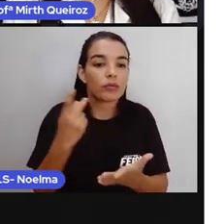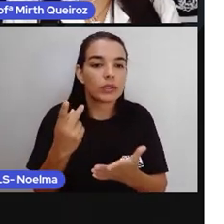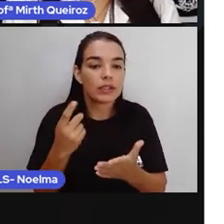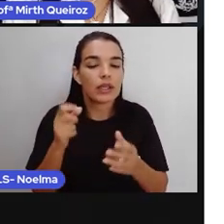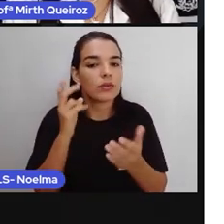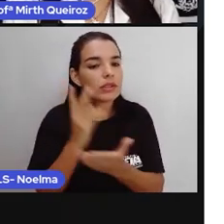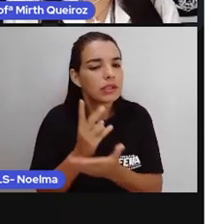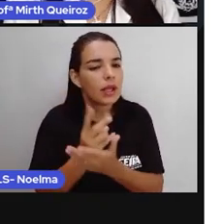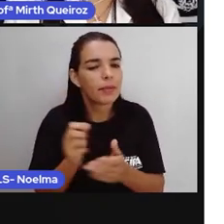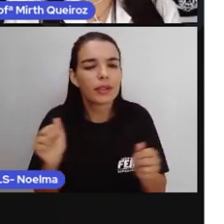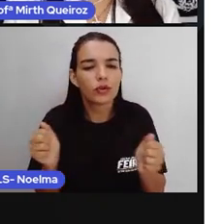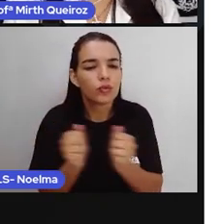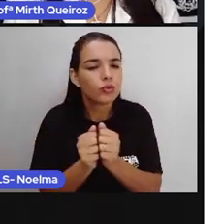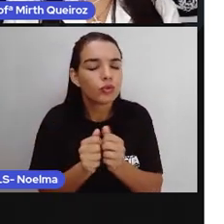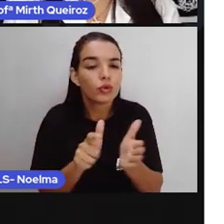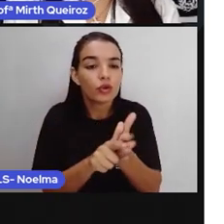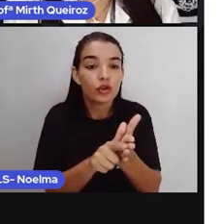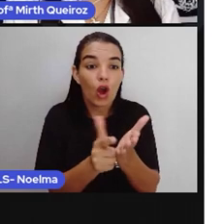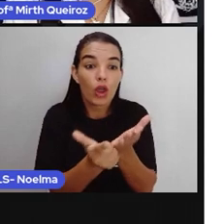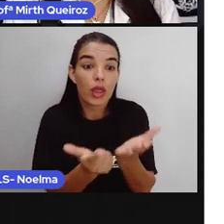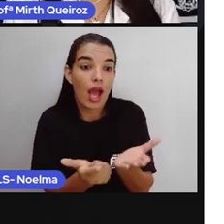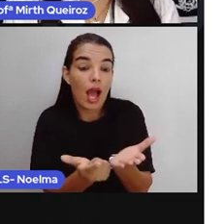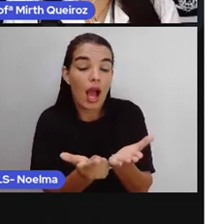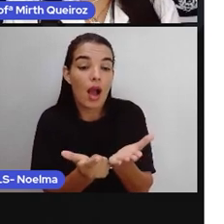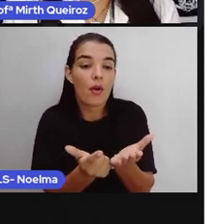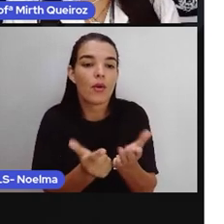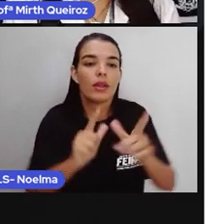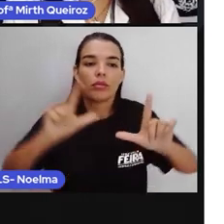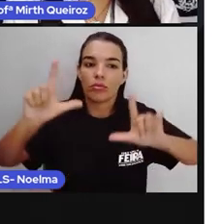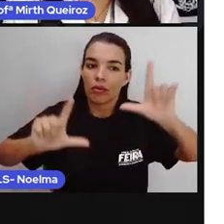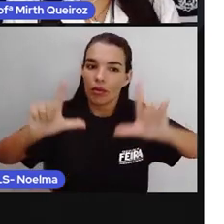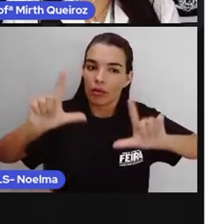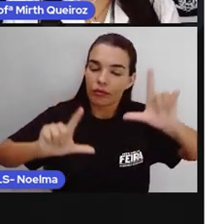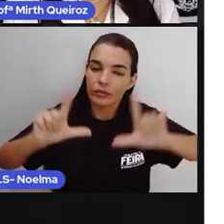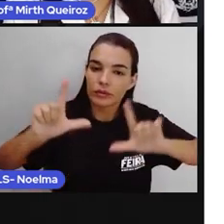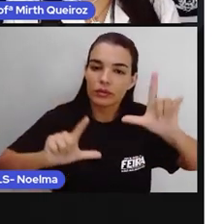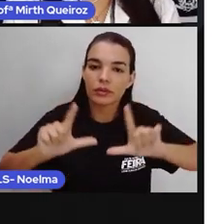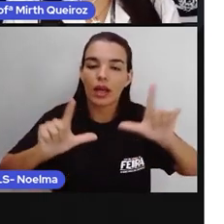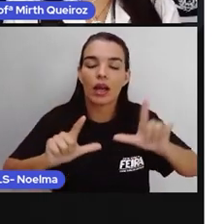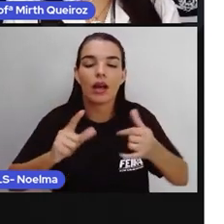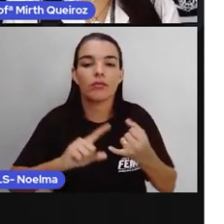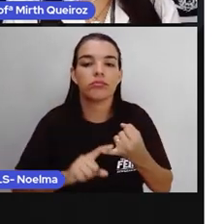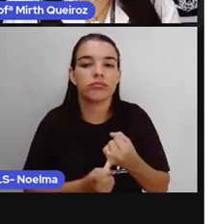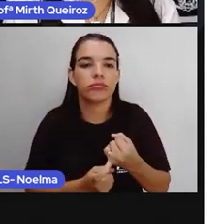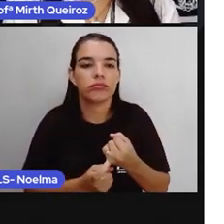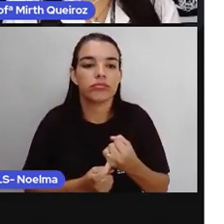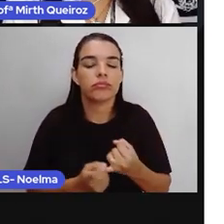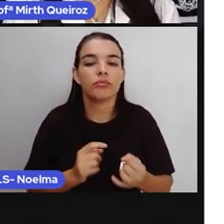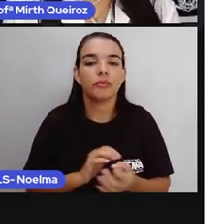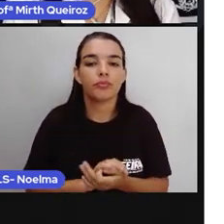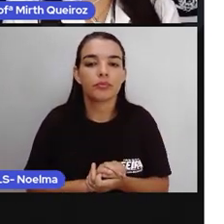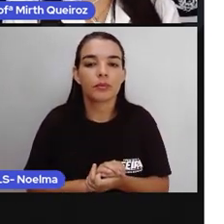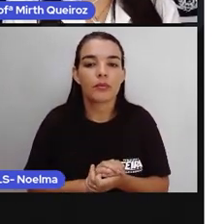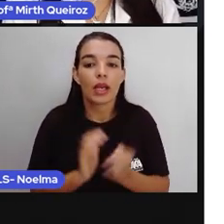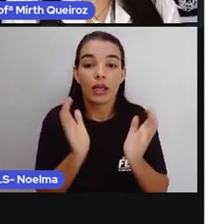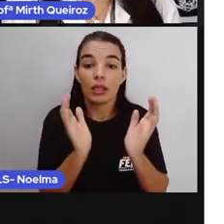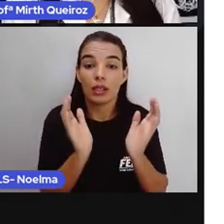de revistas, rádios, impressos, eletrônicos, né? Ou televisivos.